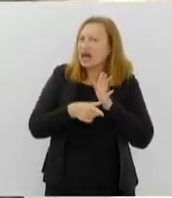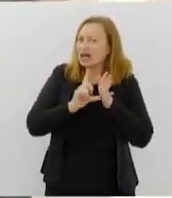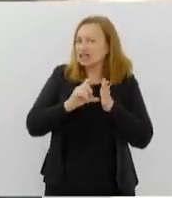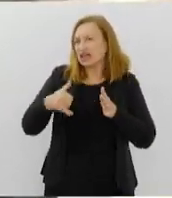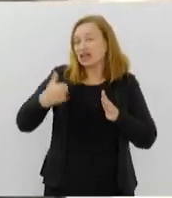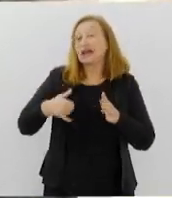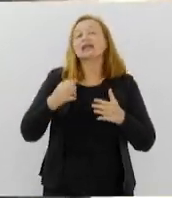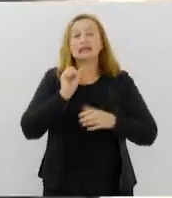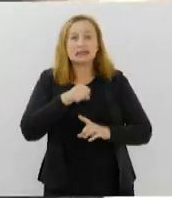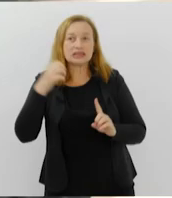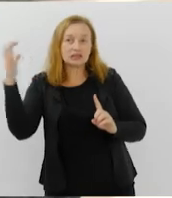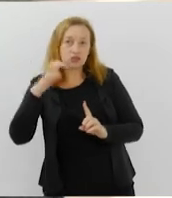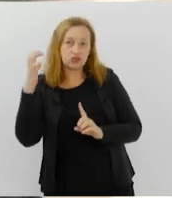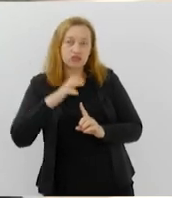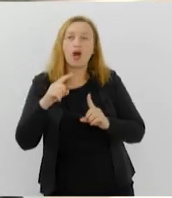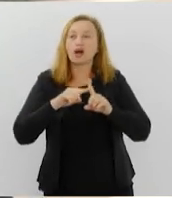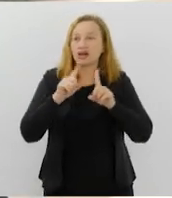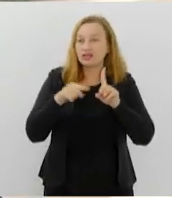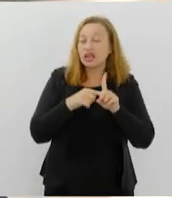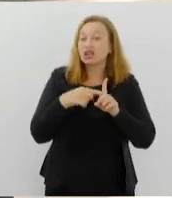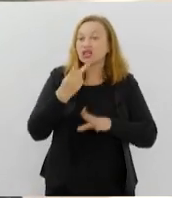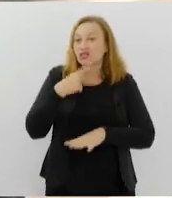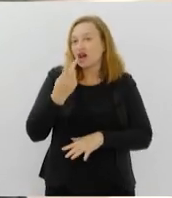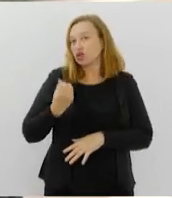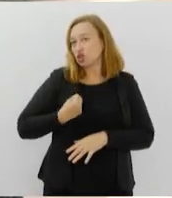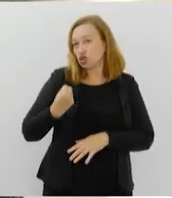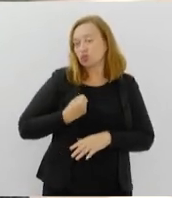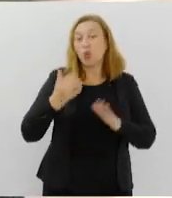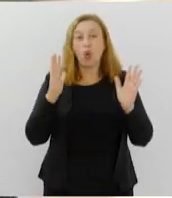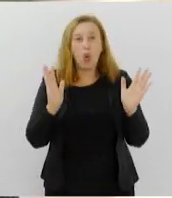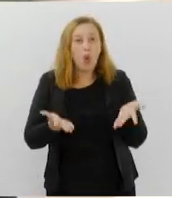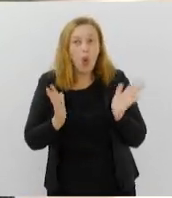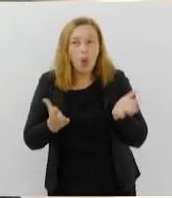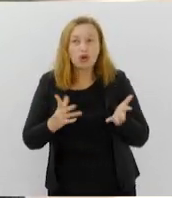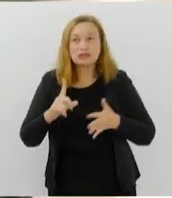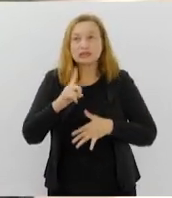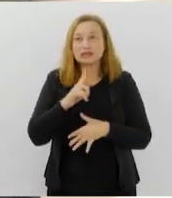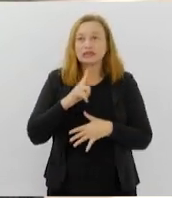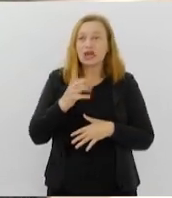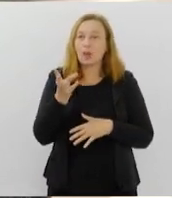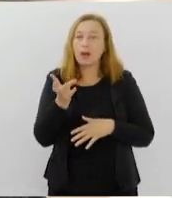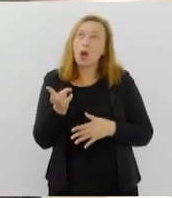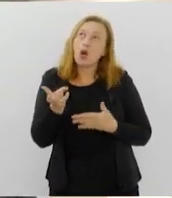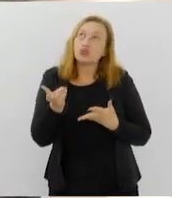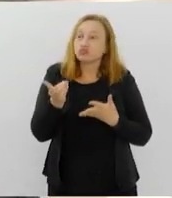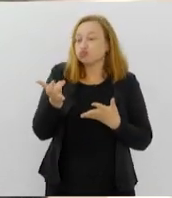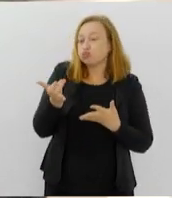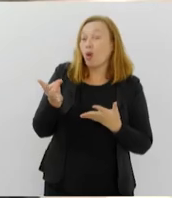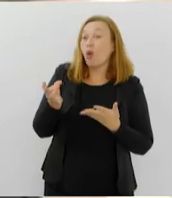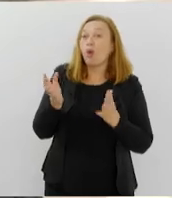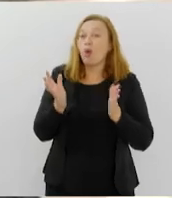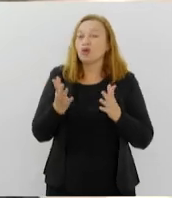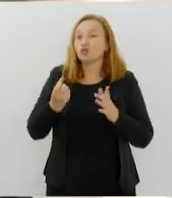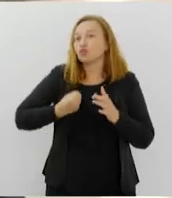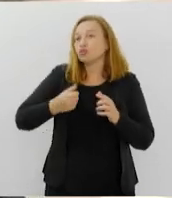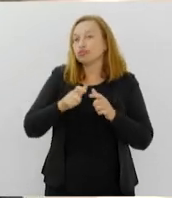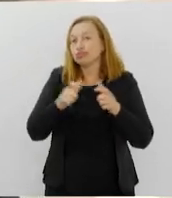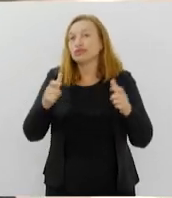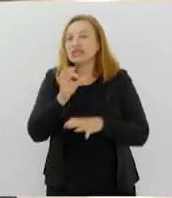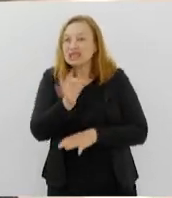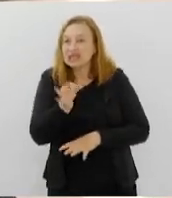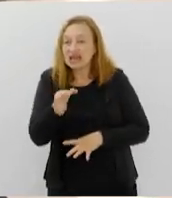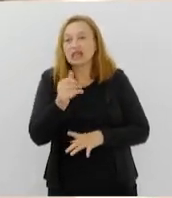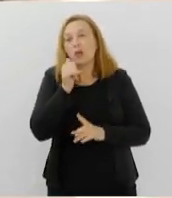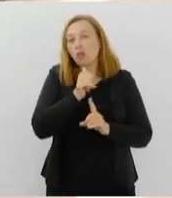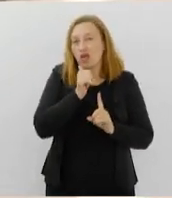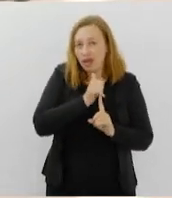influenciar. Na verdade, quando a gente fala desses números, hoje, existe uma contagem onde a maioria, de fato, são